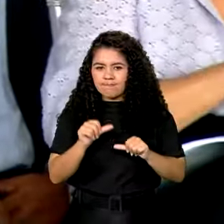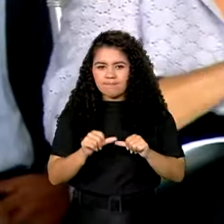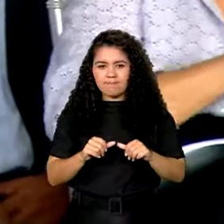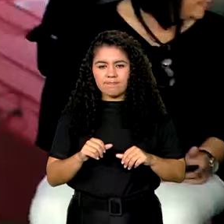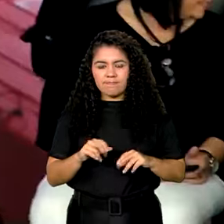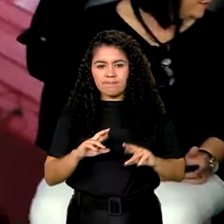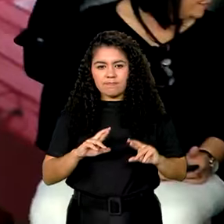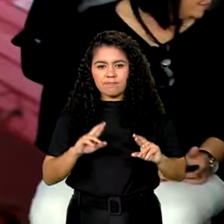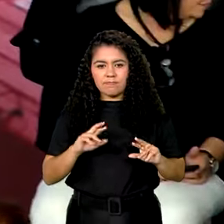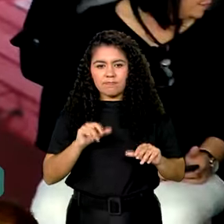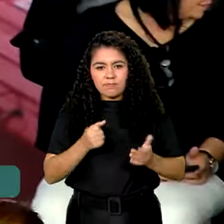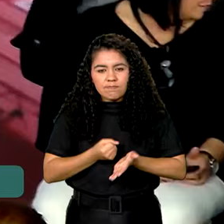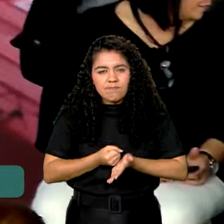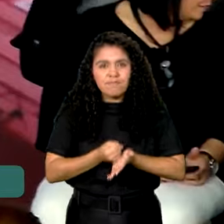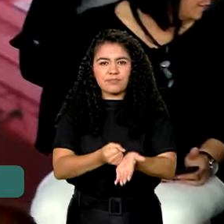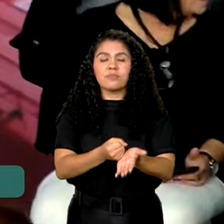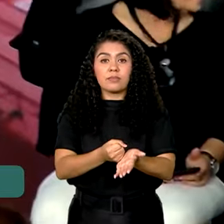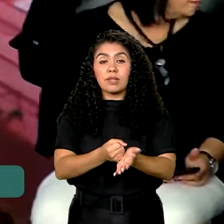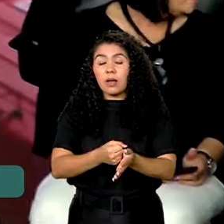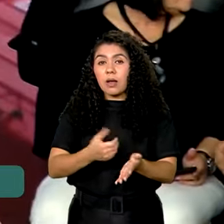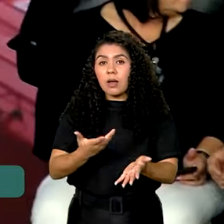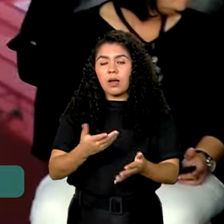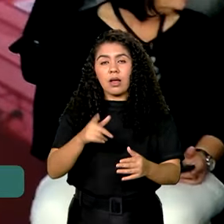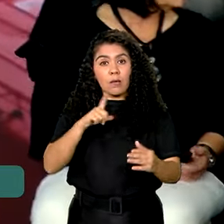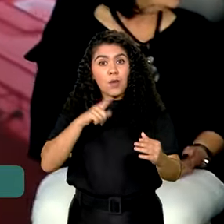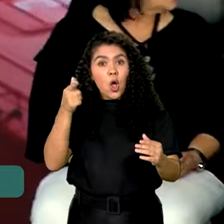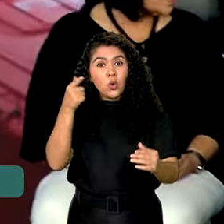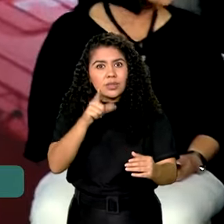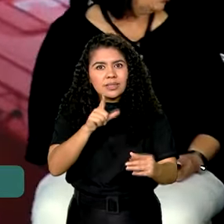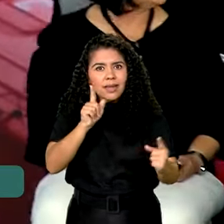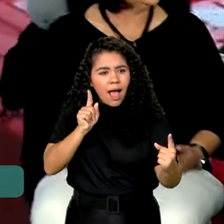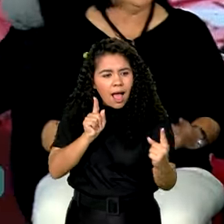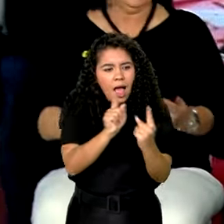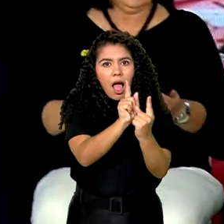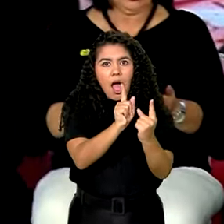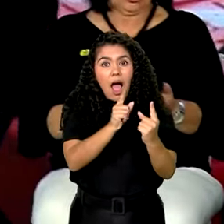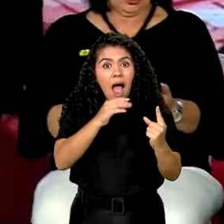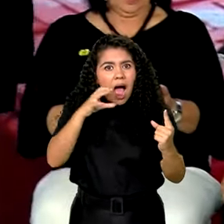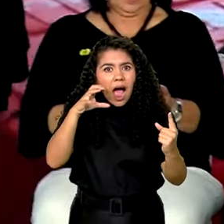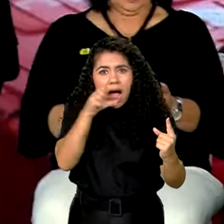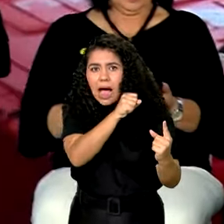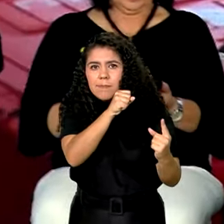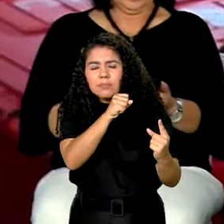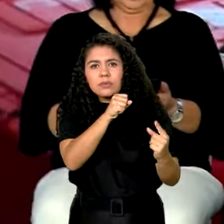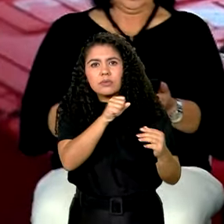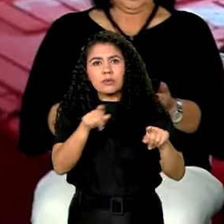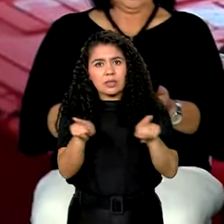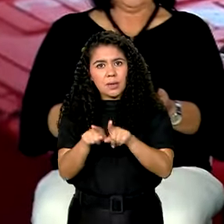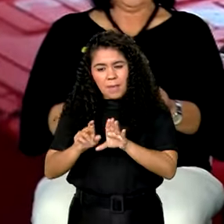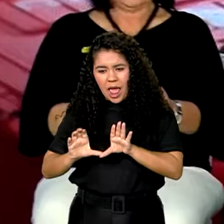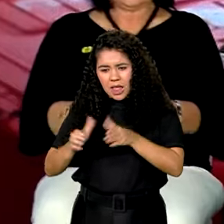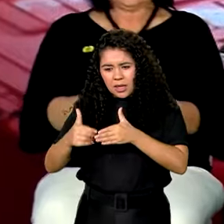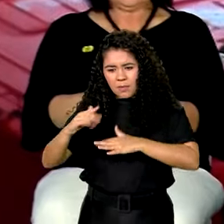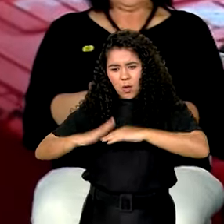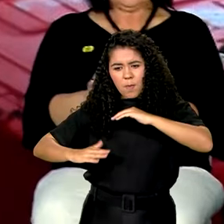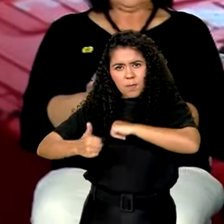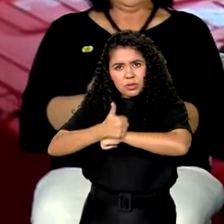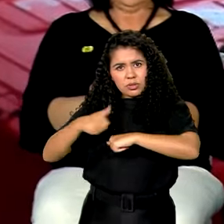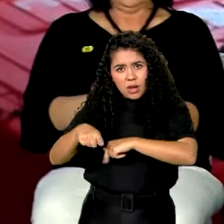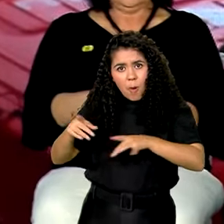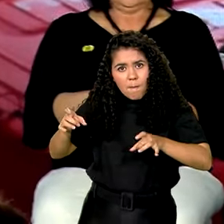O fato, presidente, de atender rápido, atender rápido e com equipe preparada,